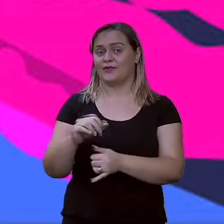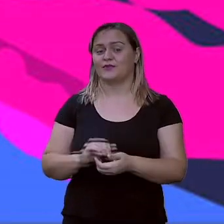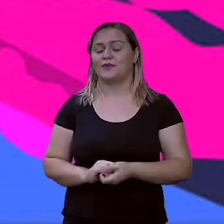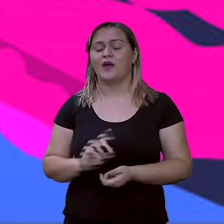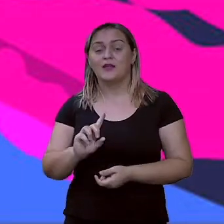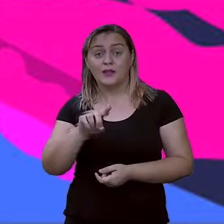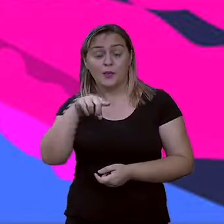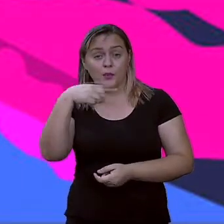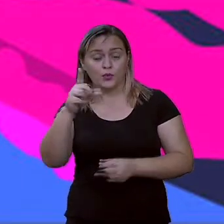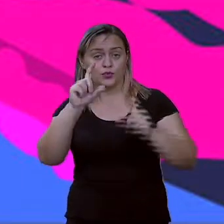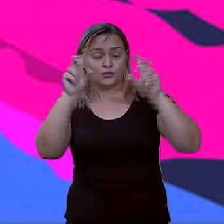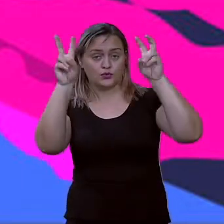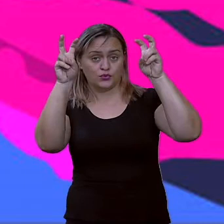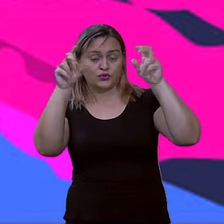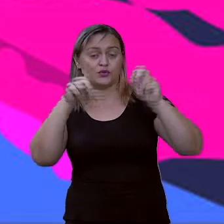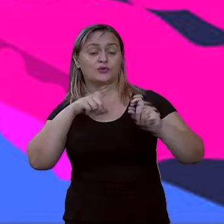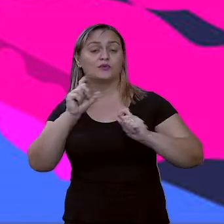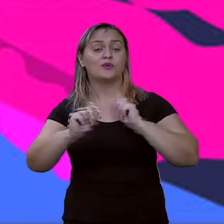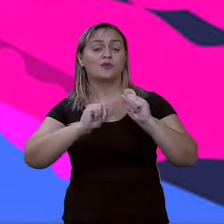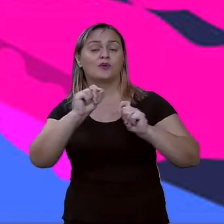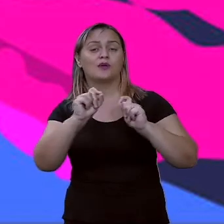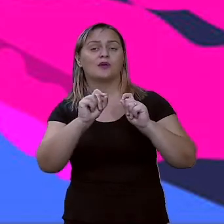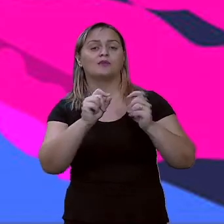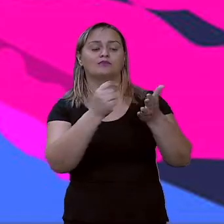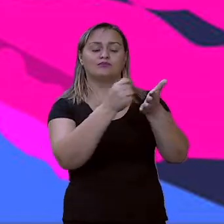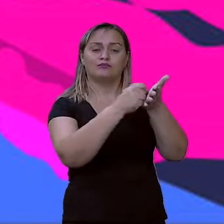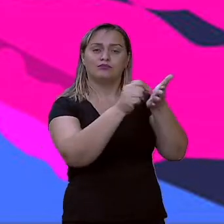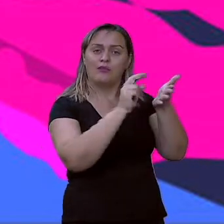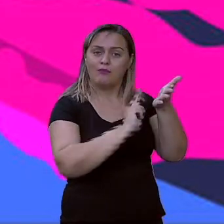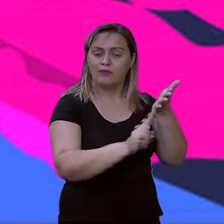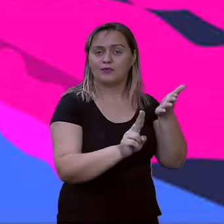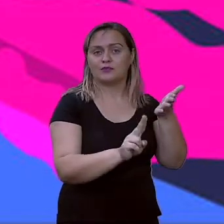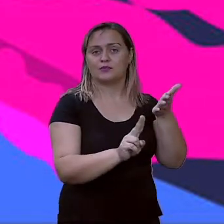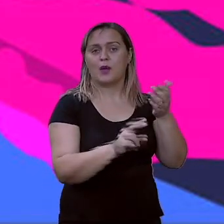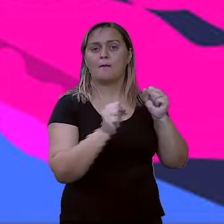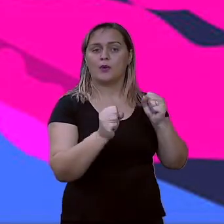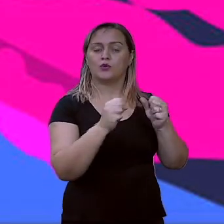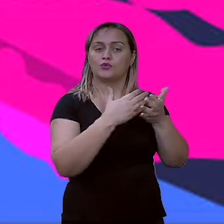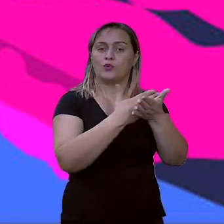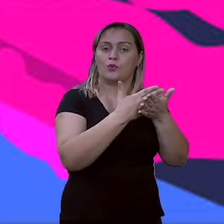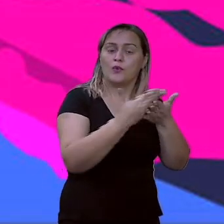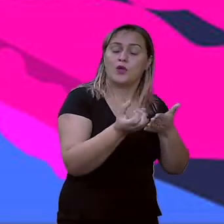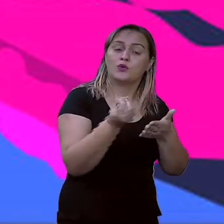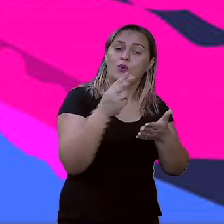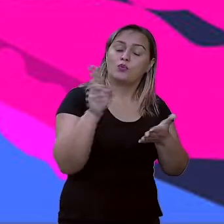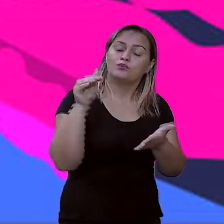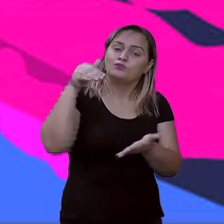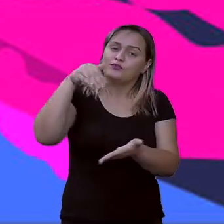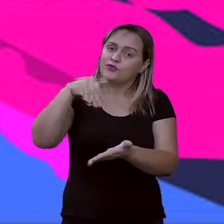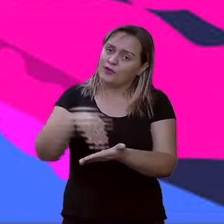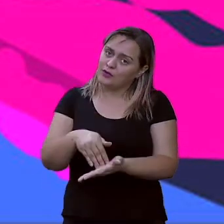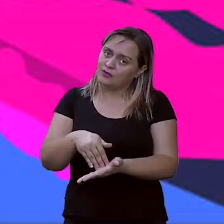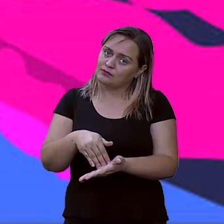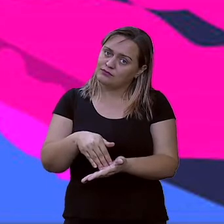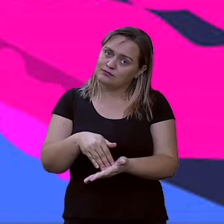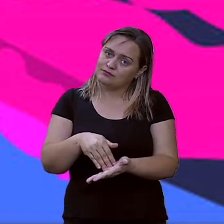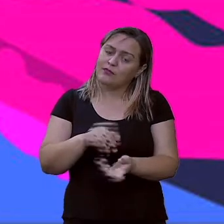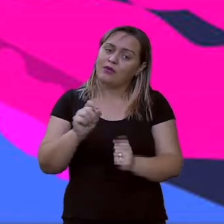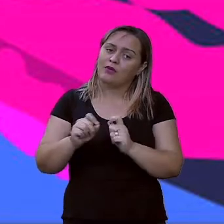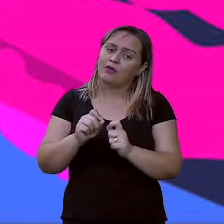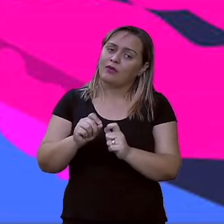a assinatura, que pode vir no início ou no final de um artigo. Ok? Quem é aí? Jean